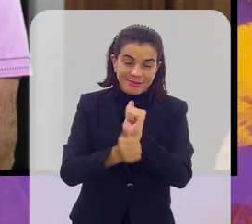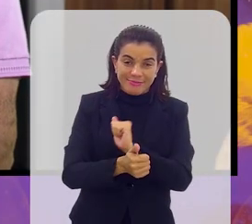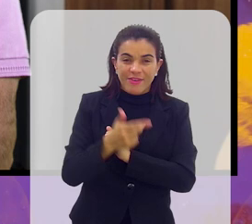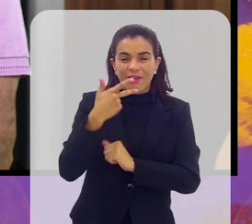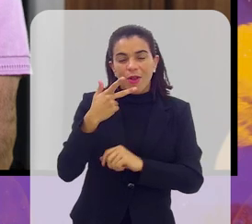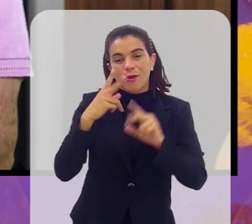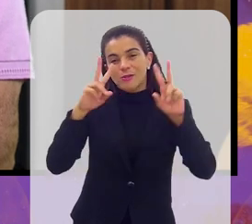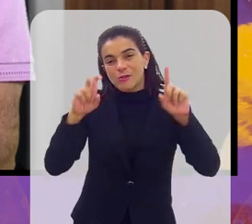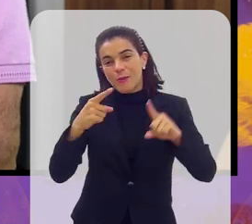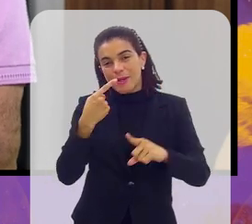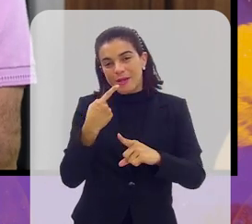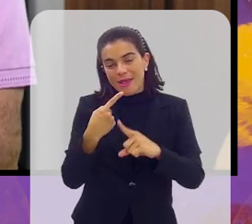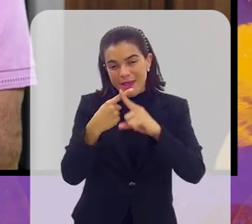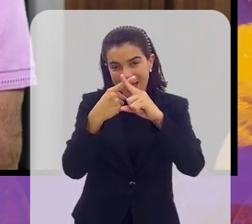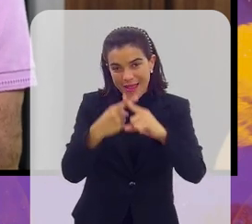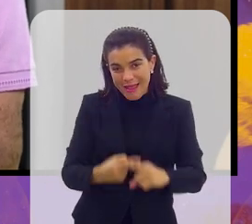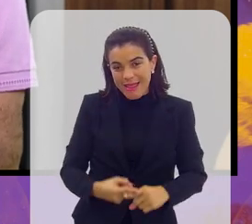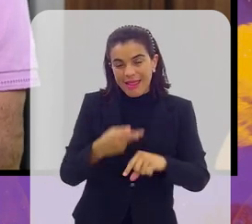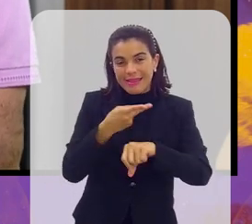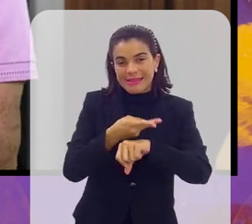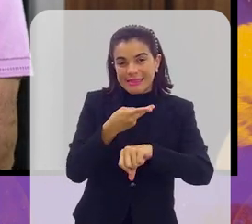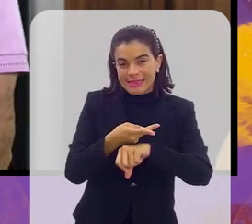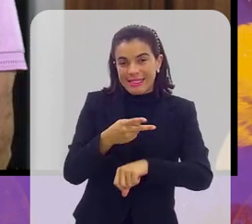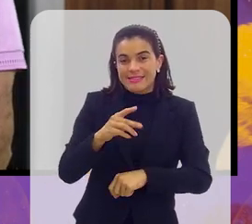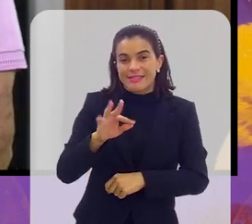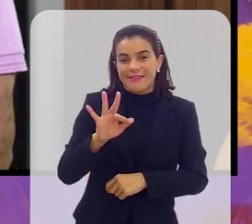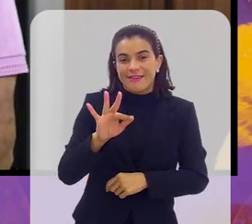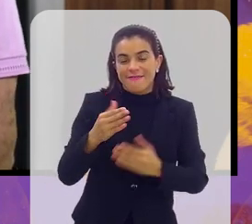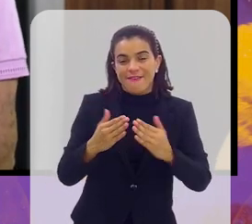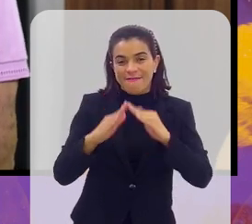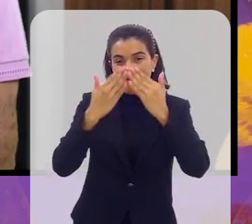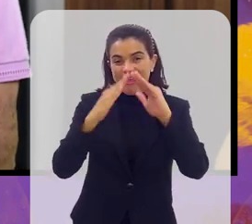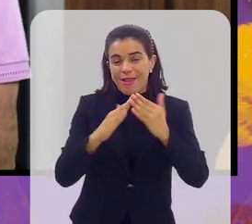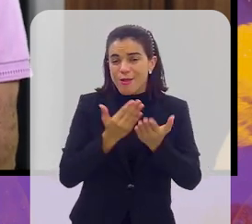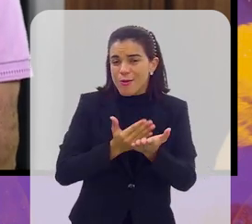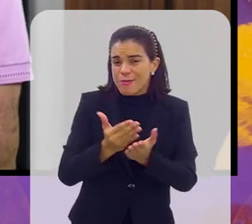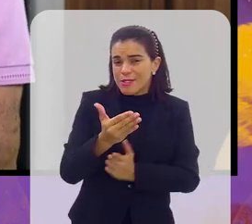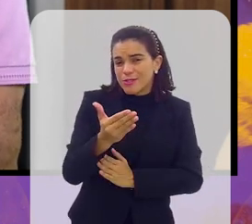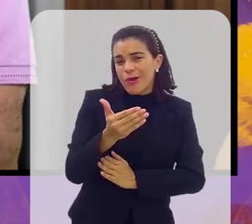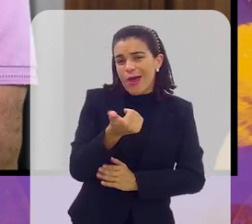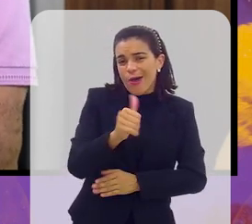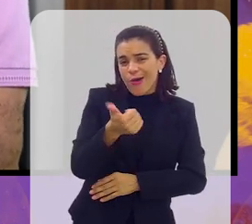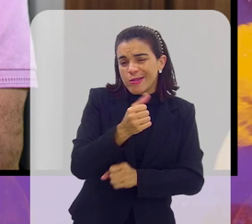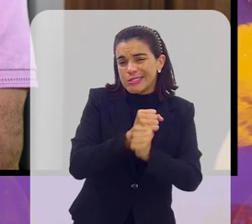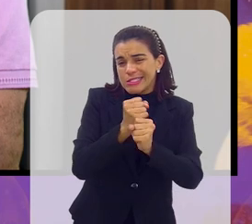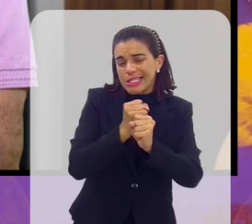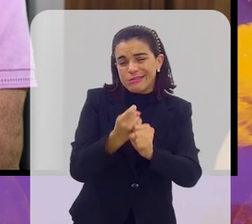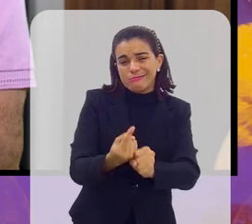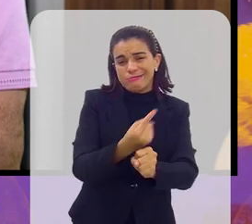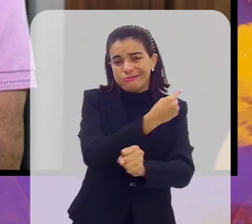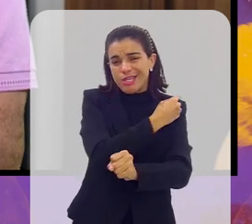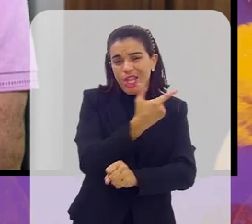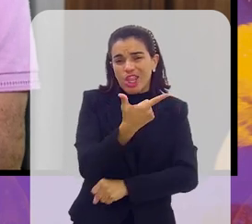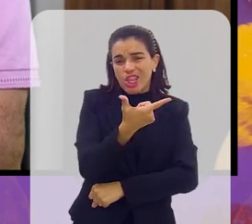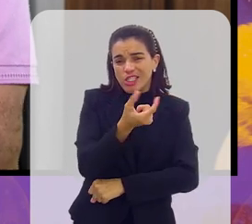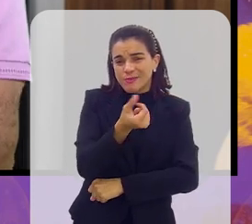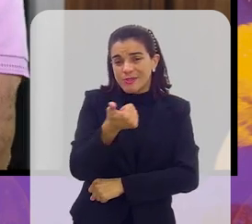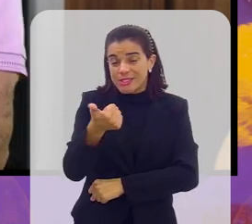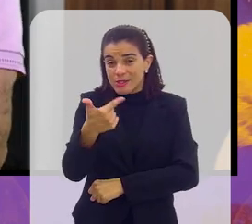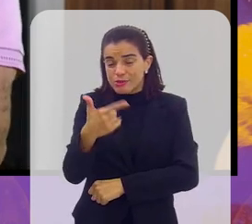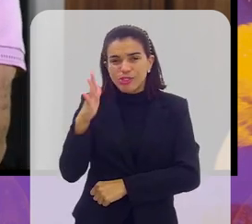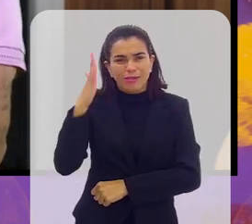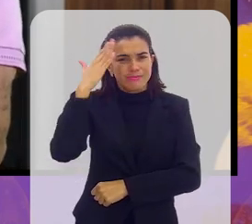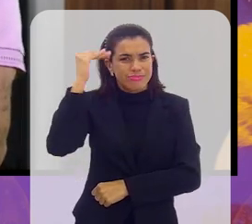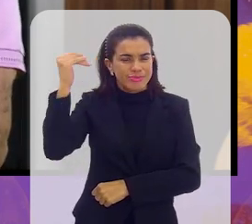importância da Taça das Favelas, que começou há 11 anos atrás, em 2012, e hoje já